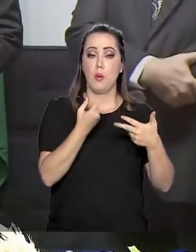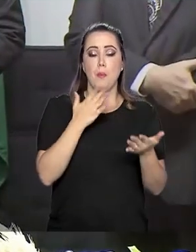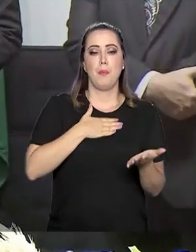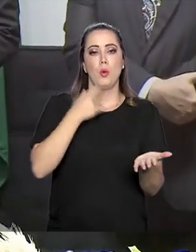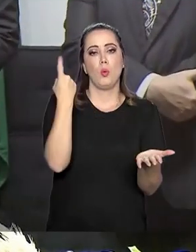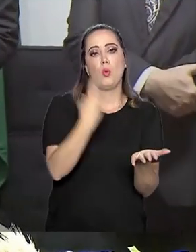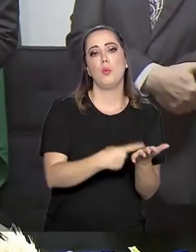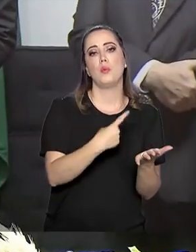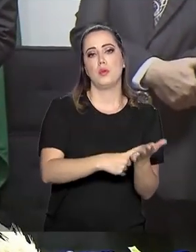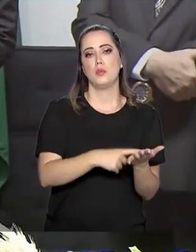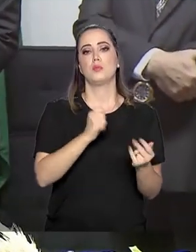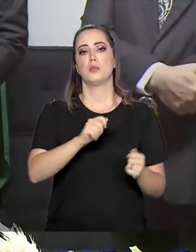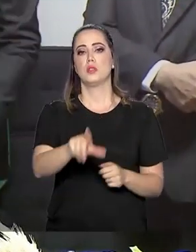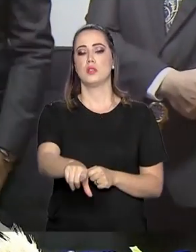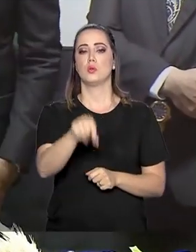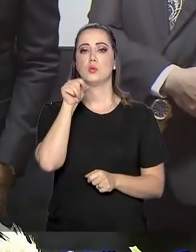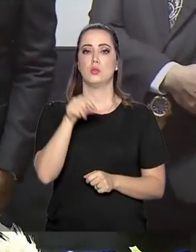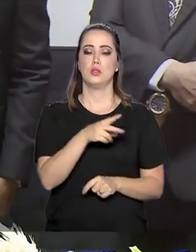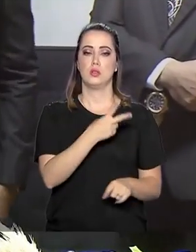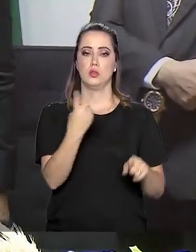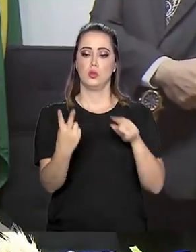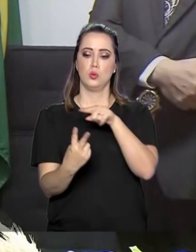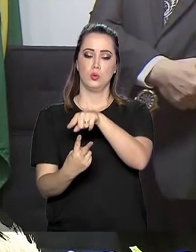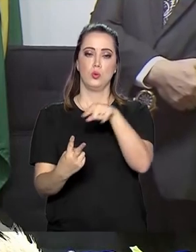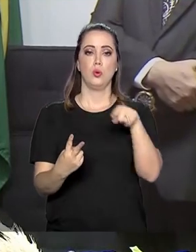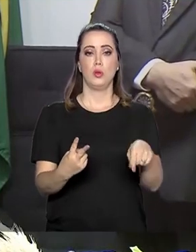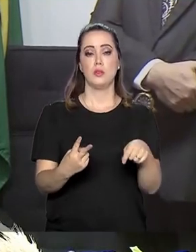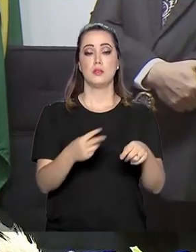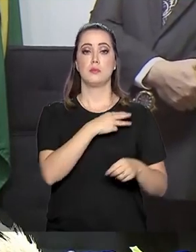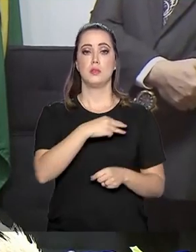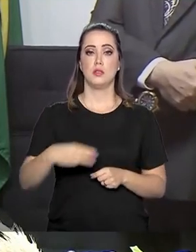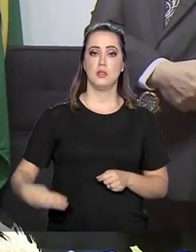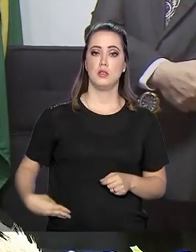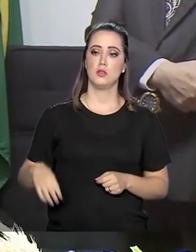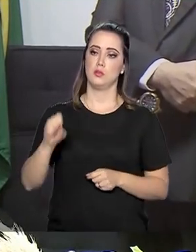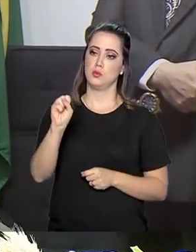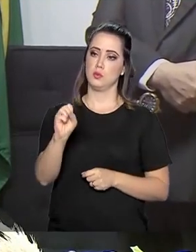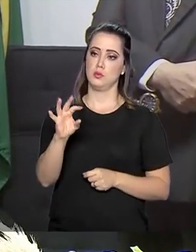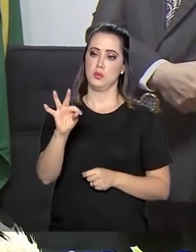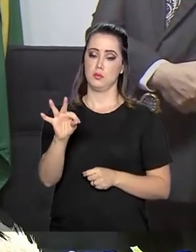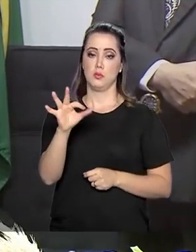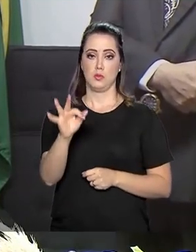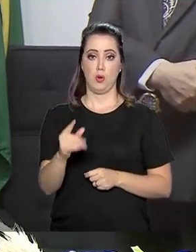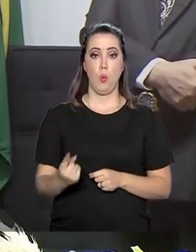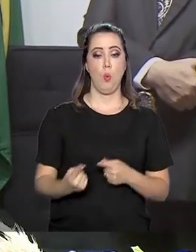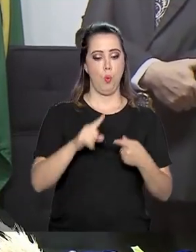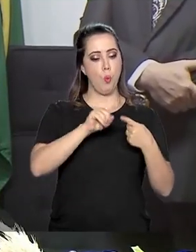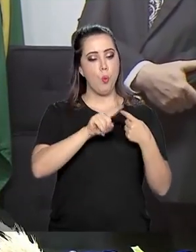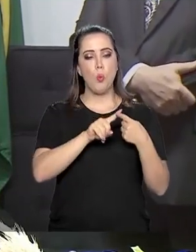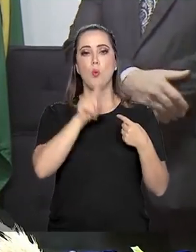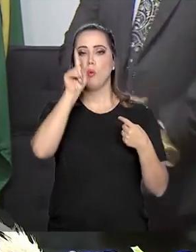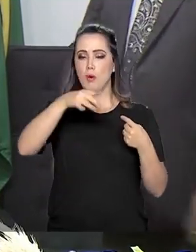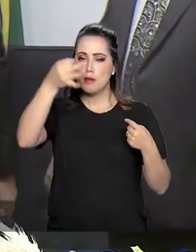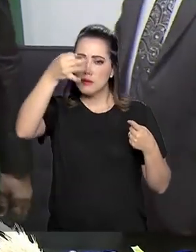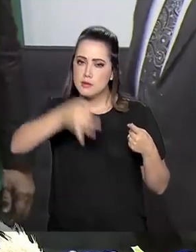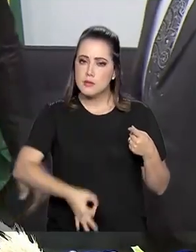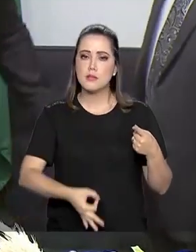poderei indicar dois ministros para o Supremo Tribunal Federal. Um deles será